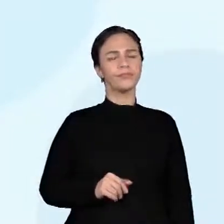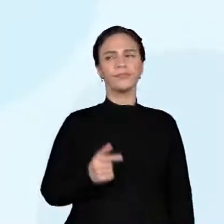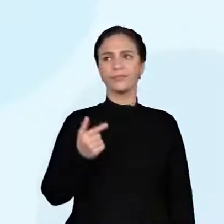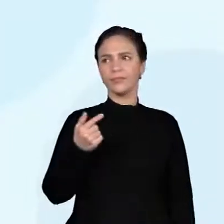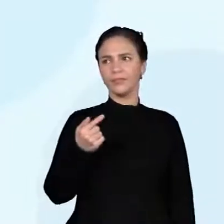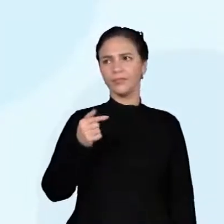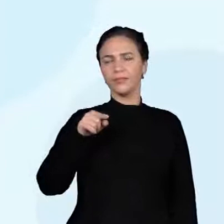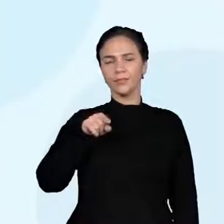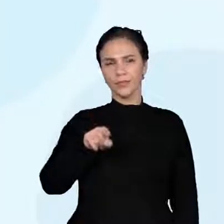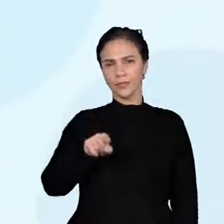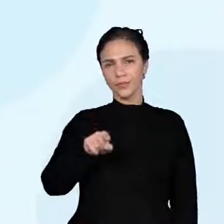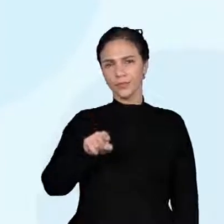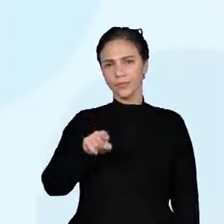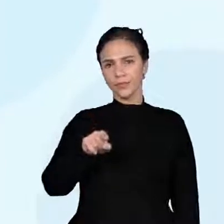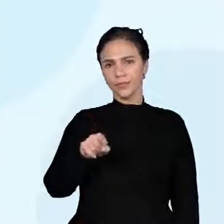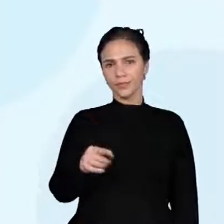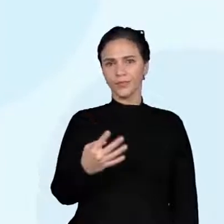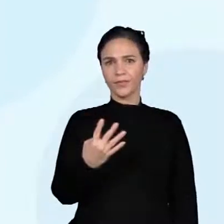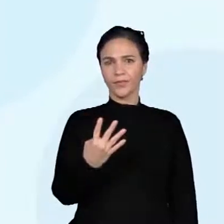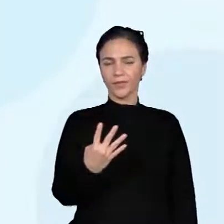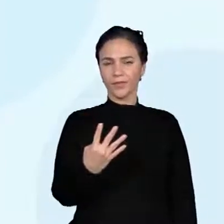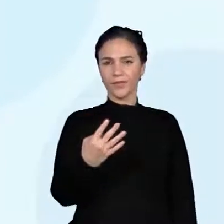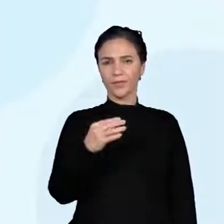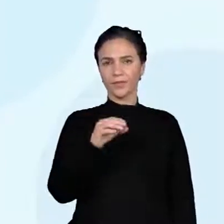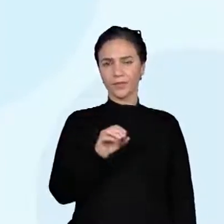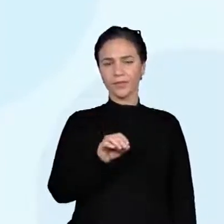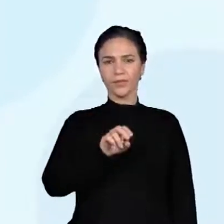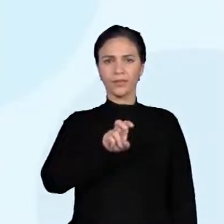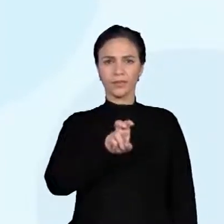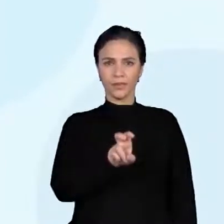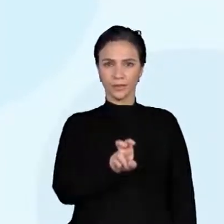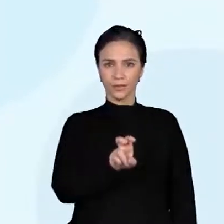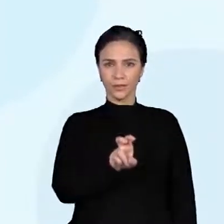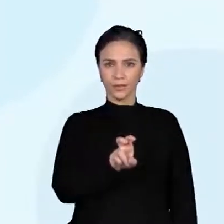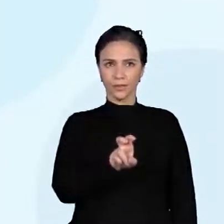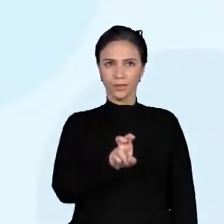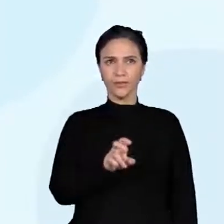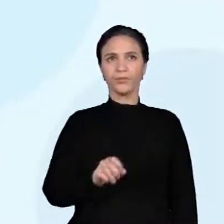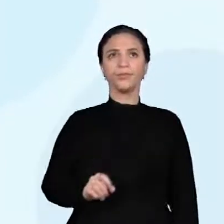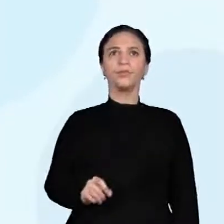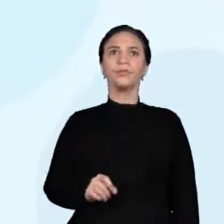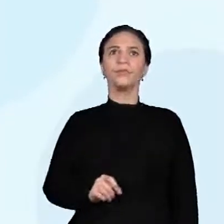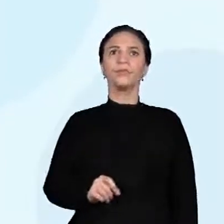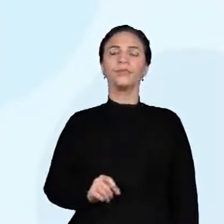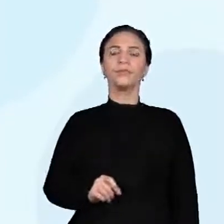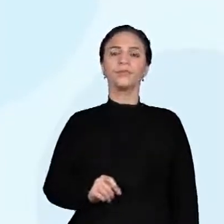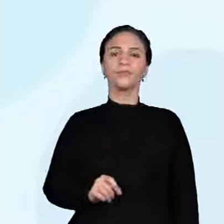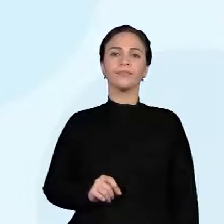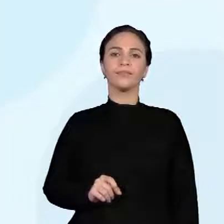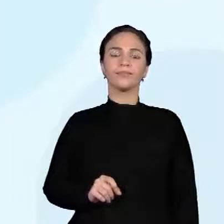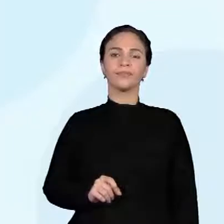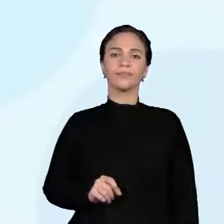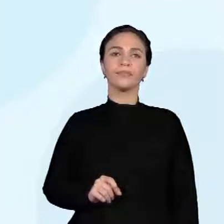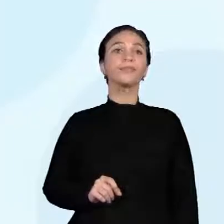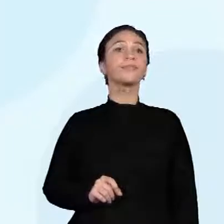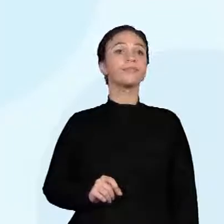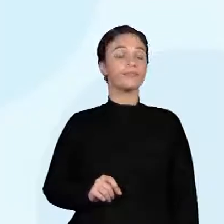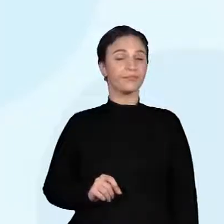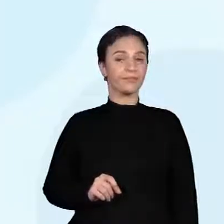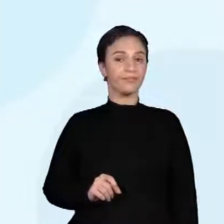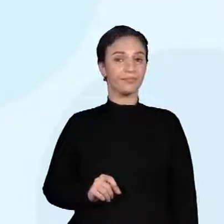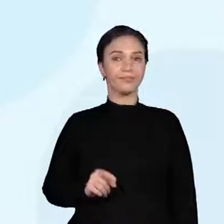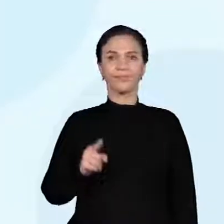7.405. Eu tenho que saber